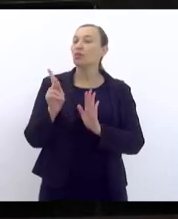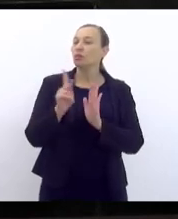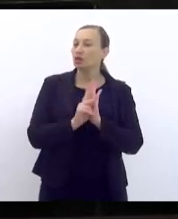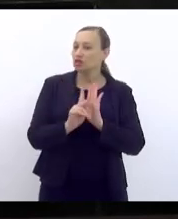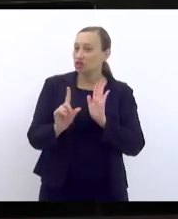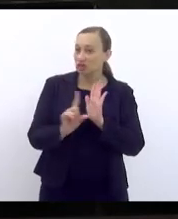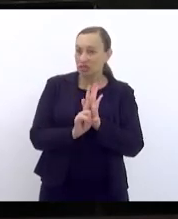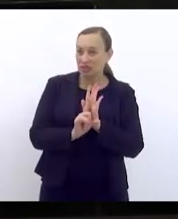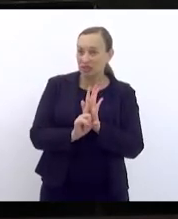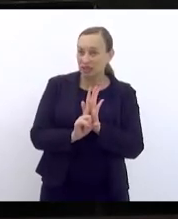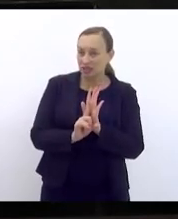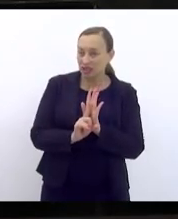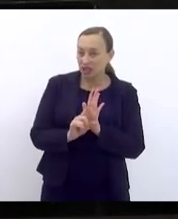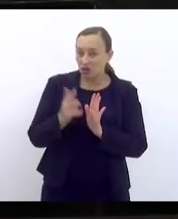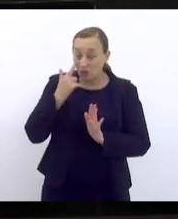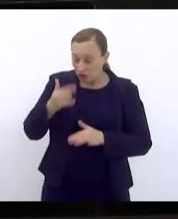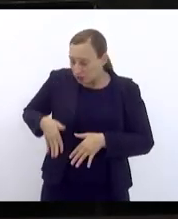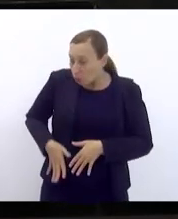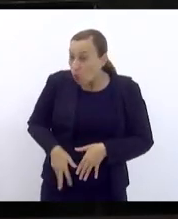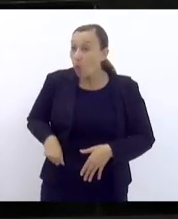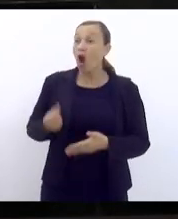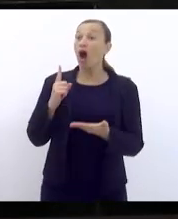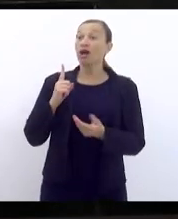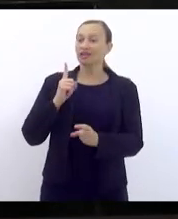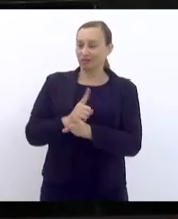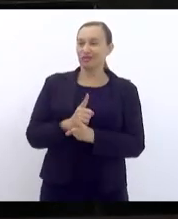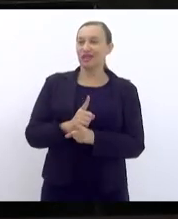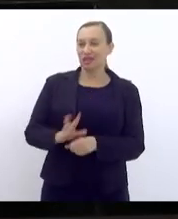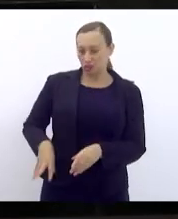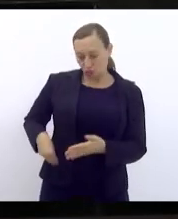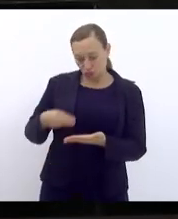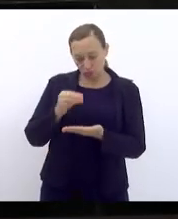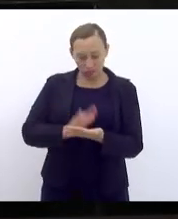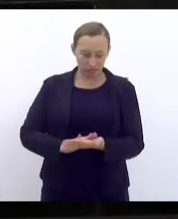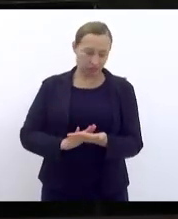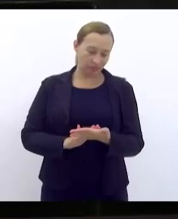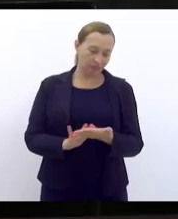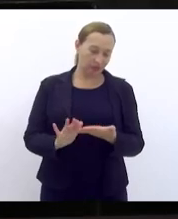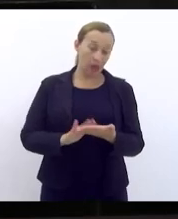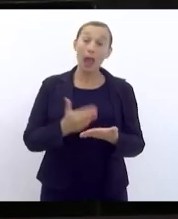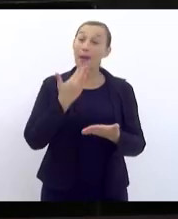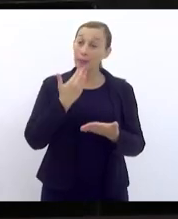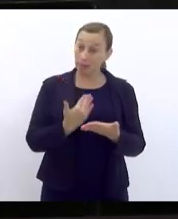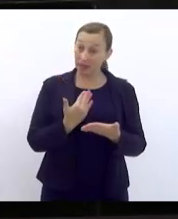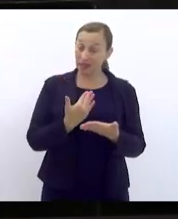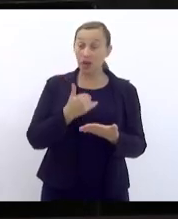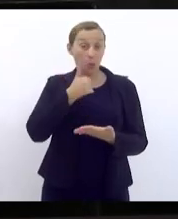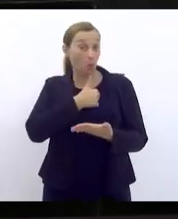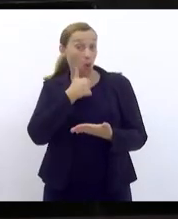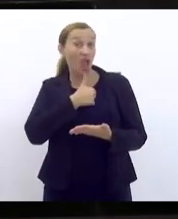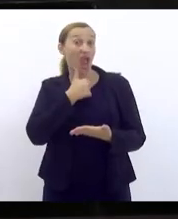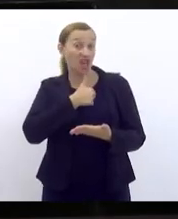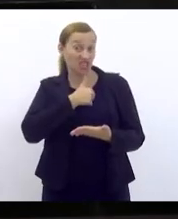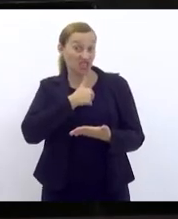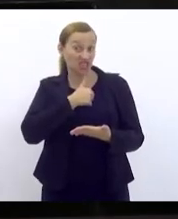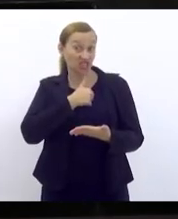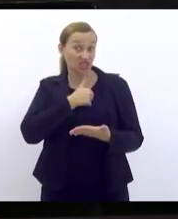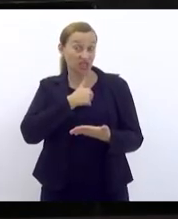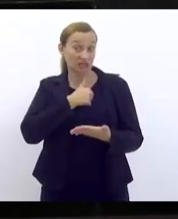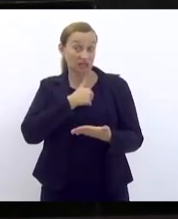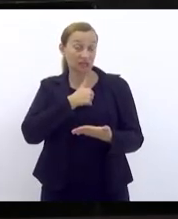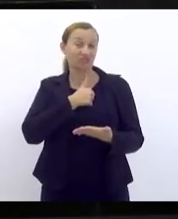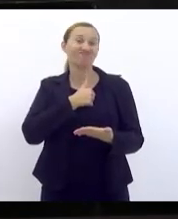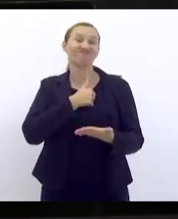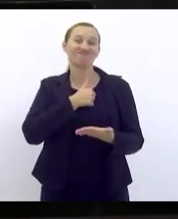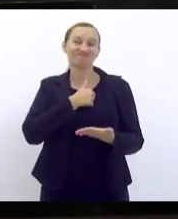que eu já não tenho mais aqui, ah, está aqui, achei, com um projeto de lei que me foi pedido por mulheres que foram vítimas